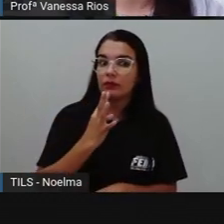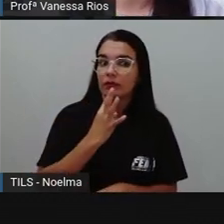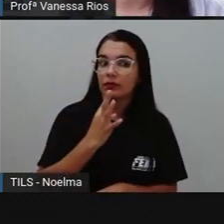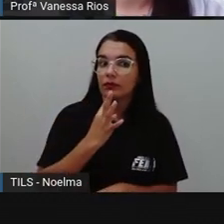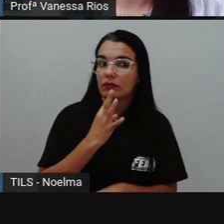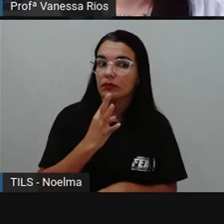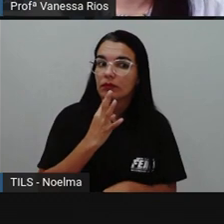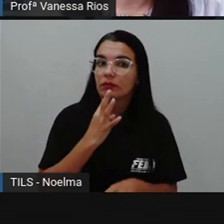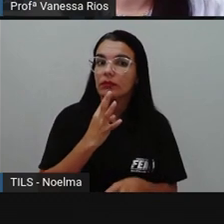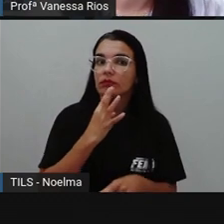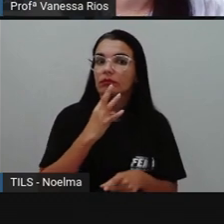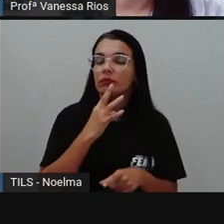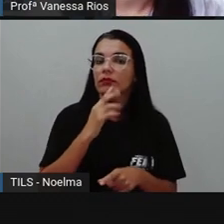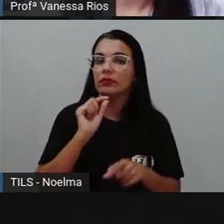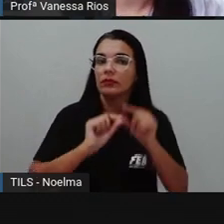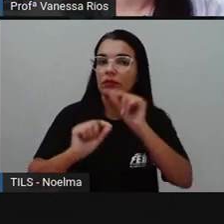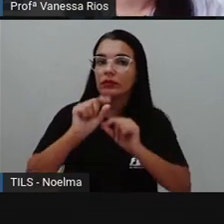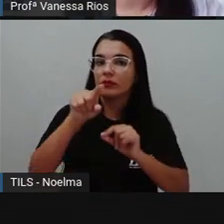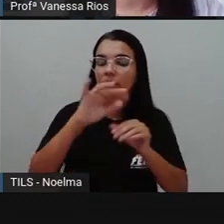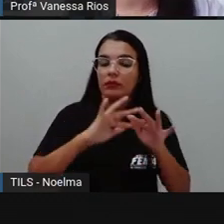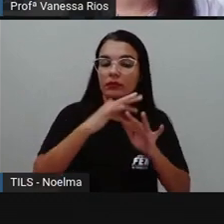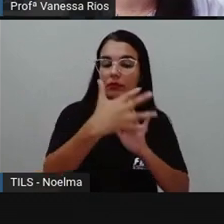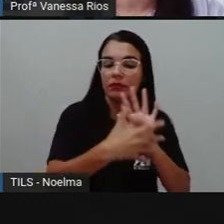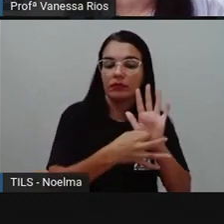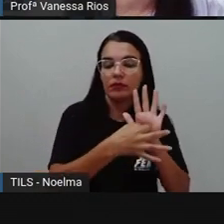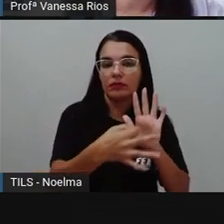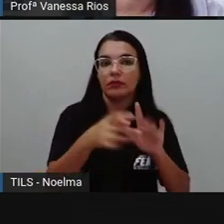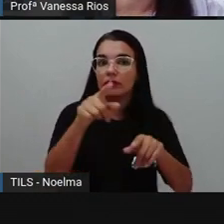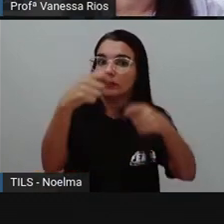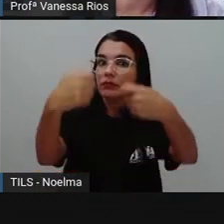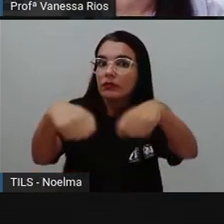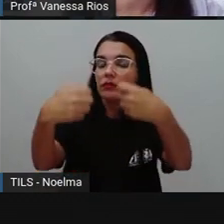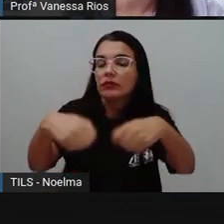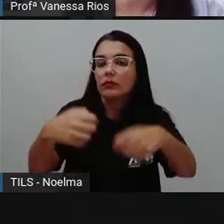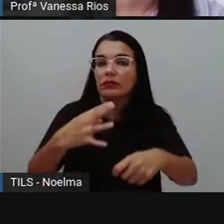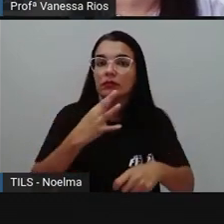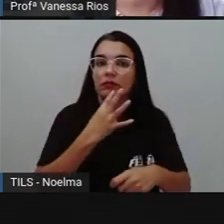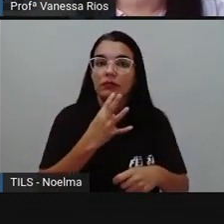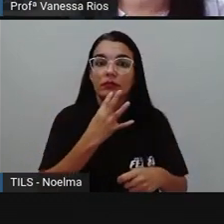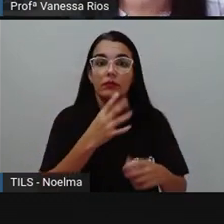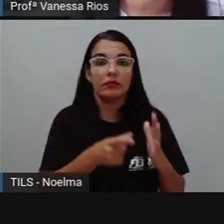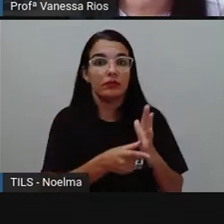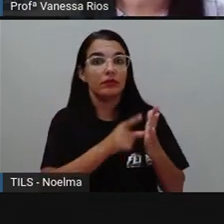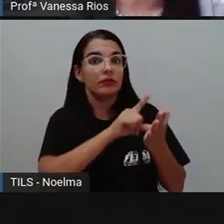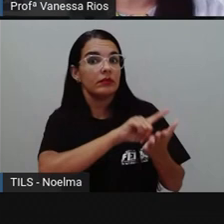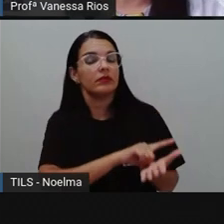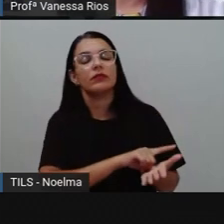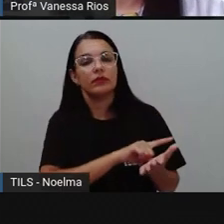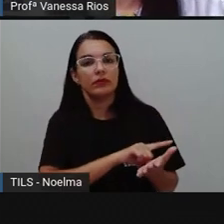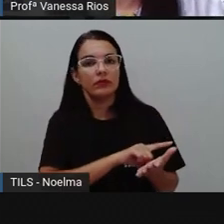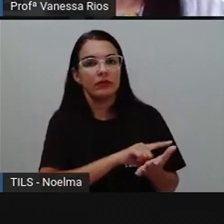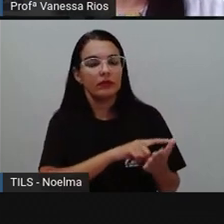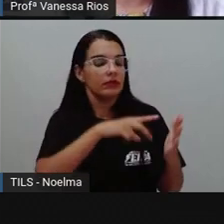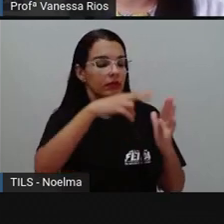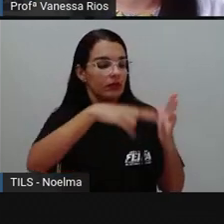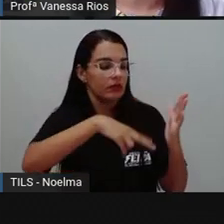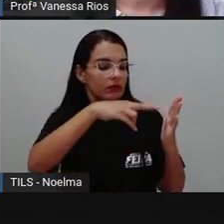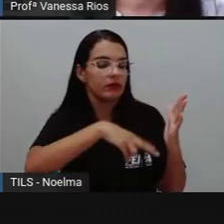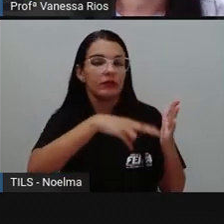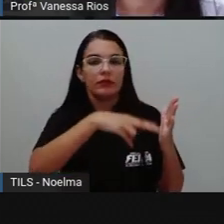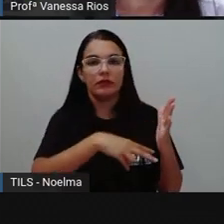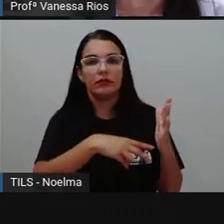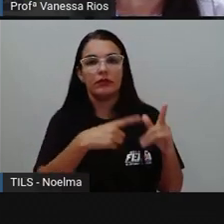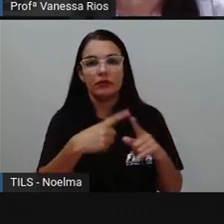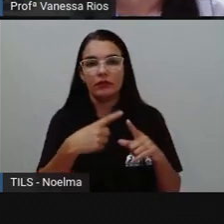a ser resenhada. O autor não vai conseguir produzir uma resenha daquilo que ele não consumiu, que ele não leu, que ele não